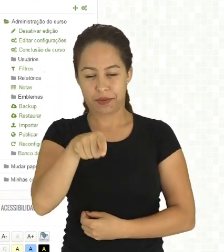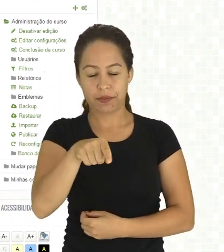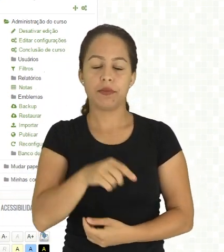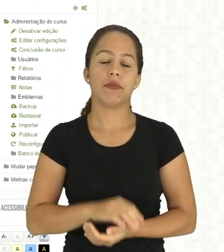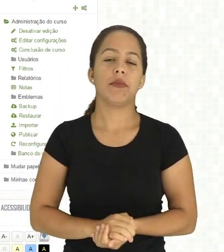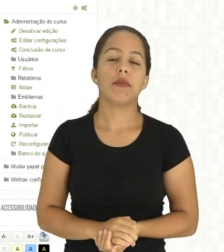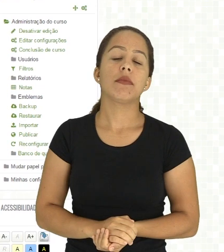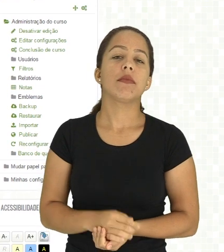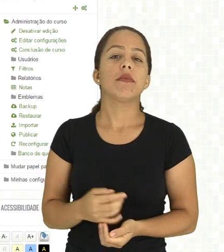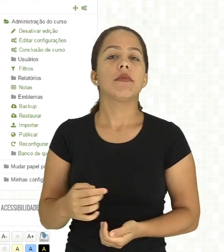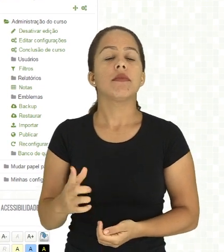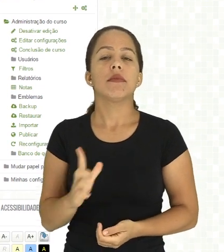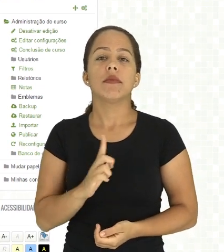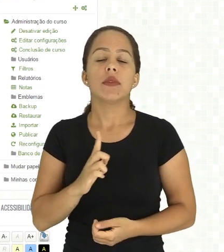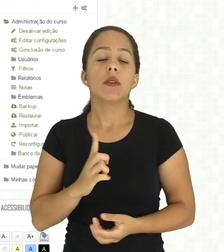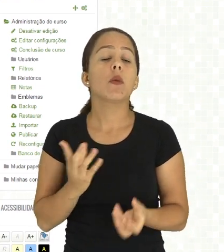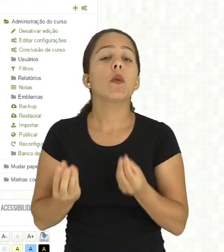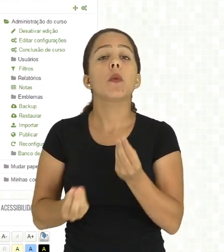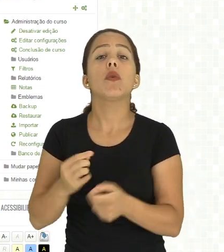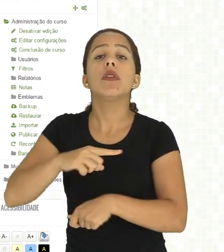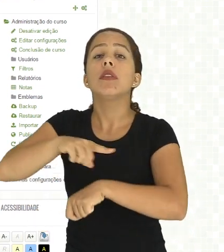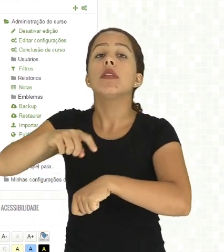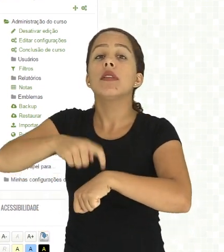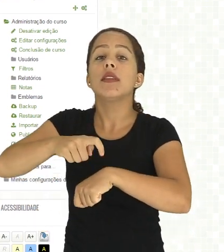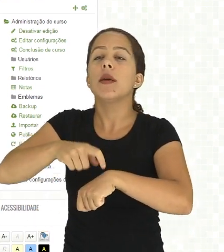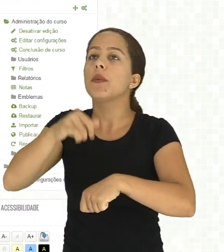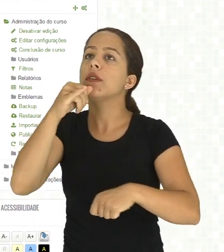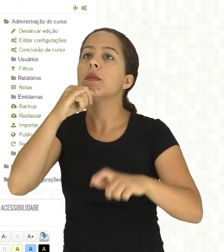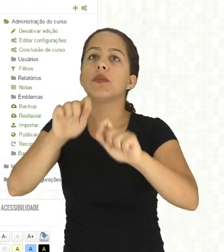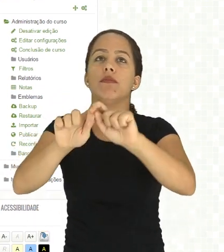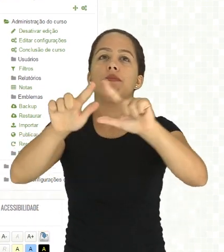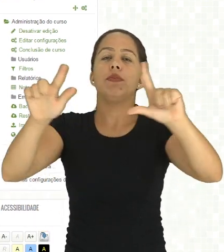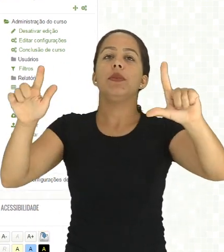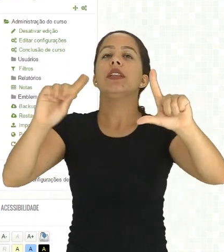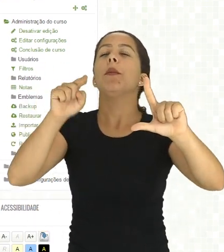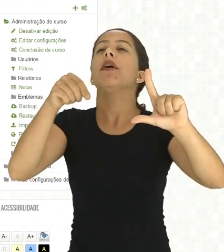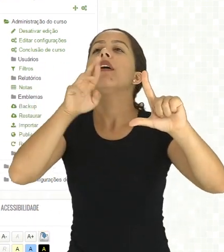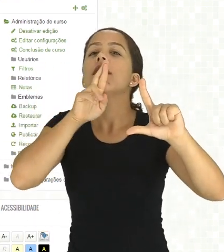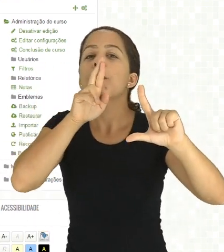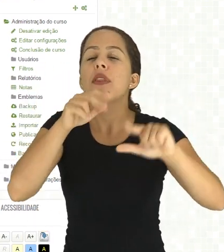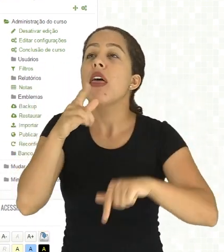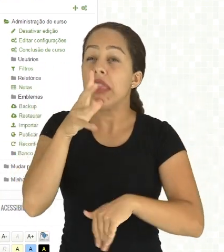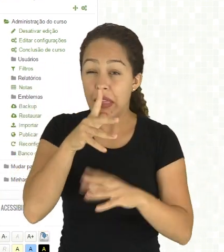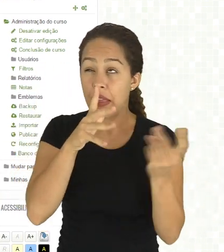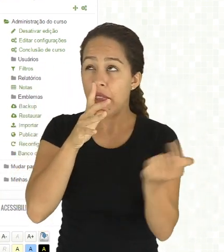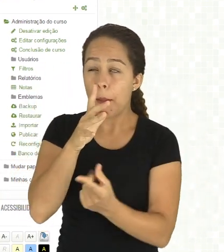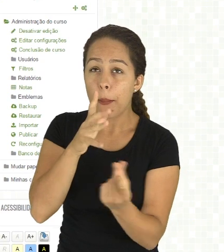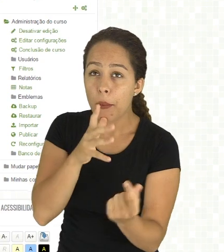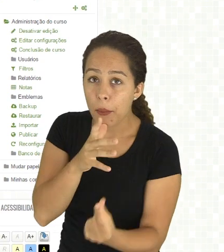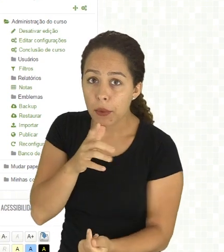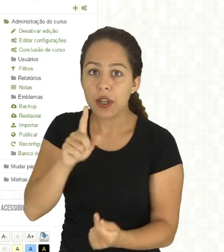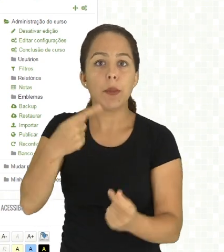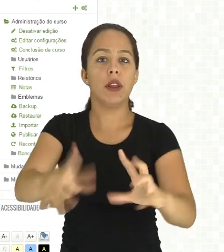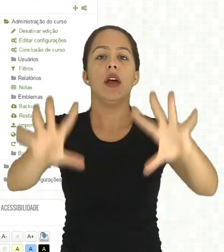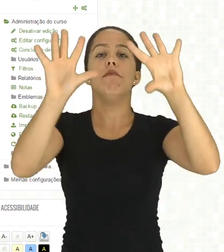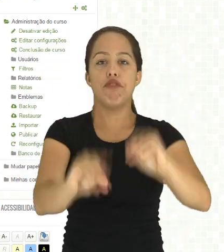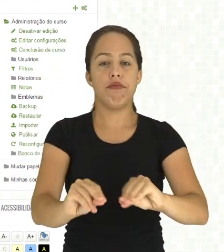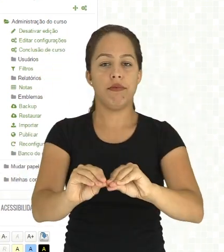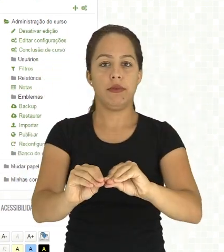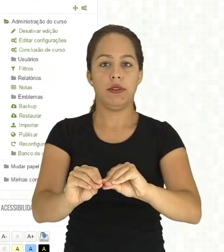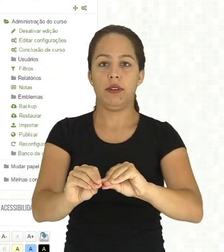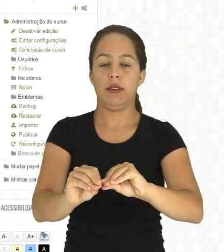essa situação, que está aqui nesta parte, quando o tempo expirar. Você pode fazer com que a